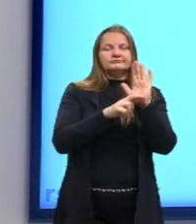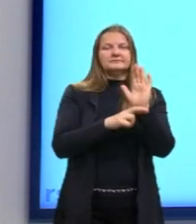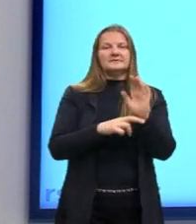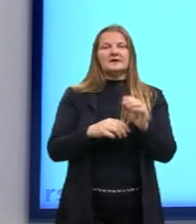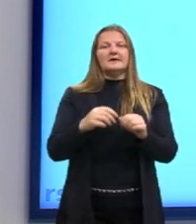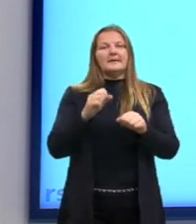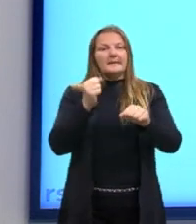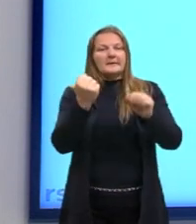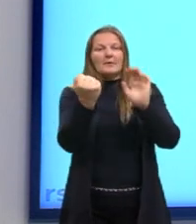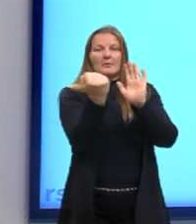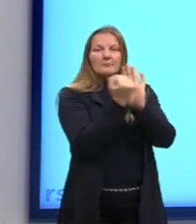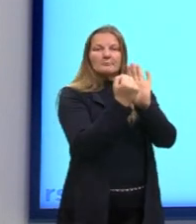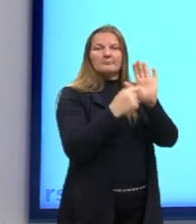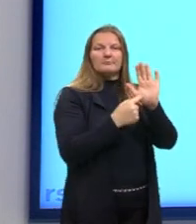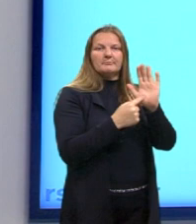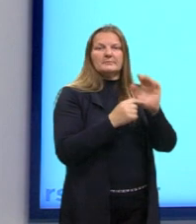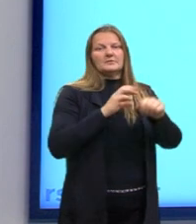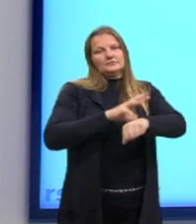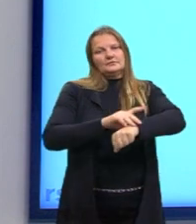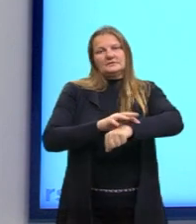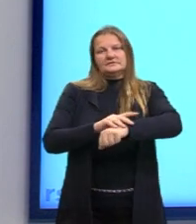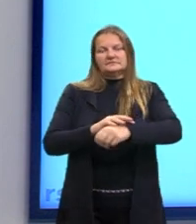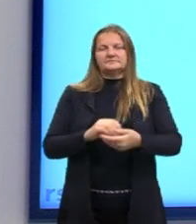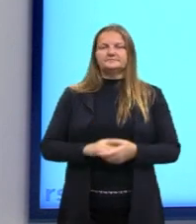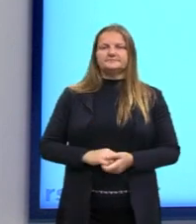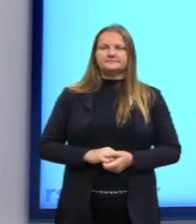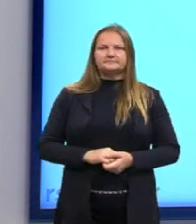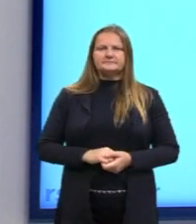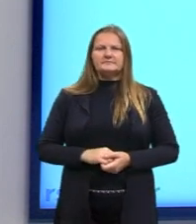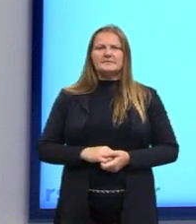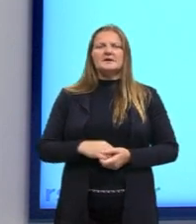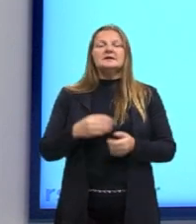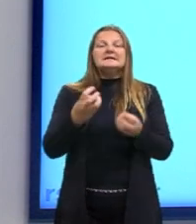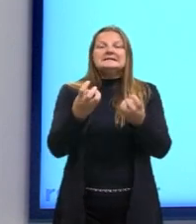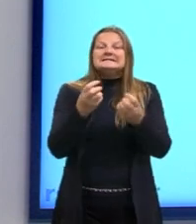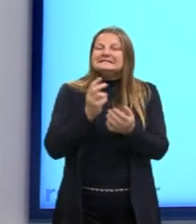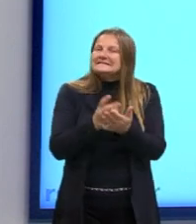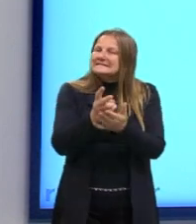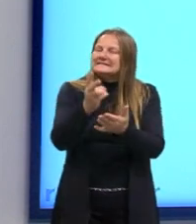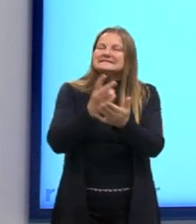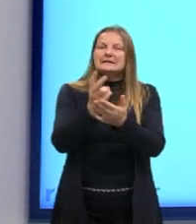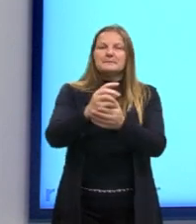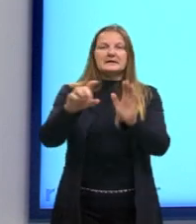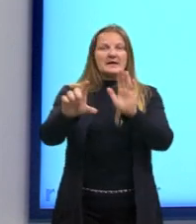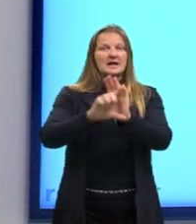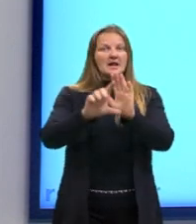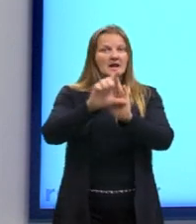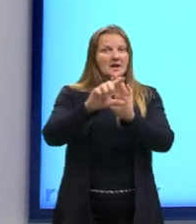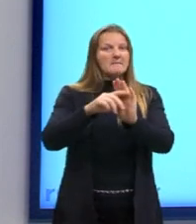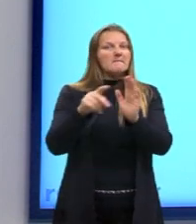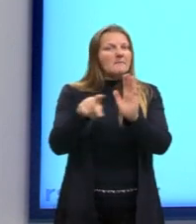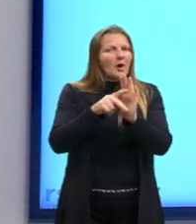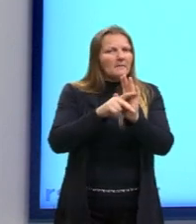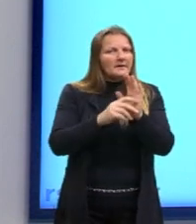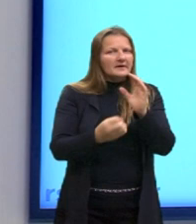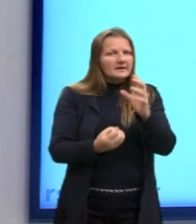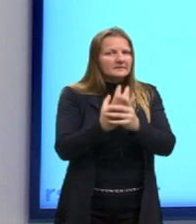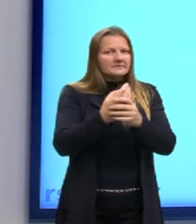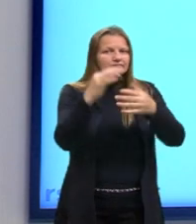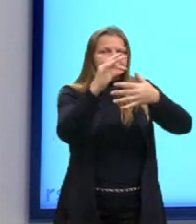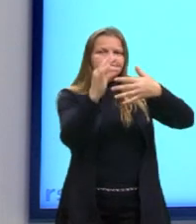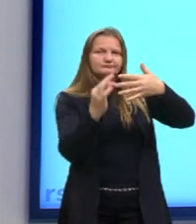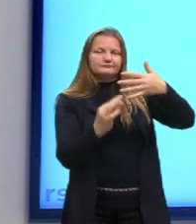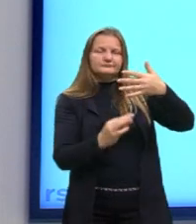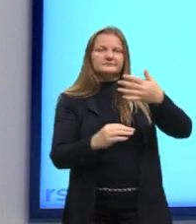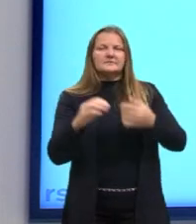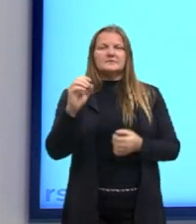científicas sempre são formuladas a partir de uma quantidade de fenômenos regulares. Que fenômenos podemos, como